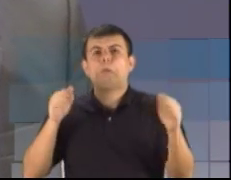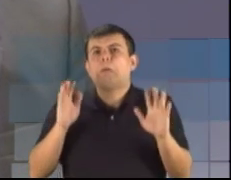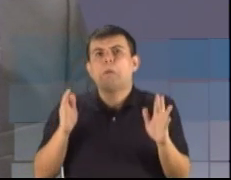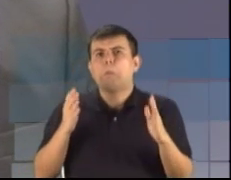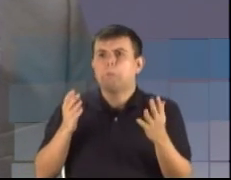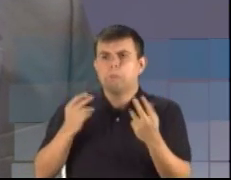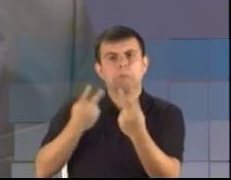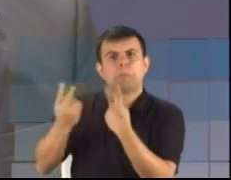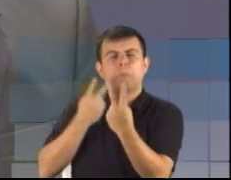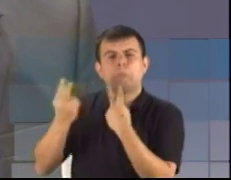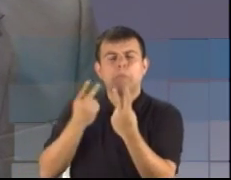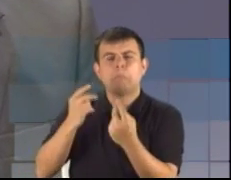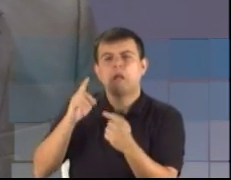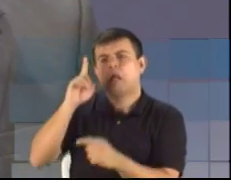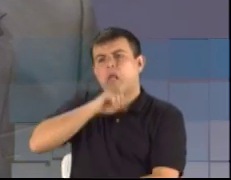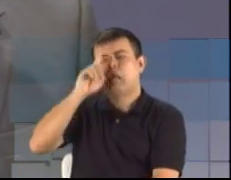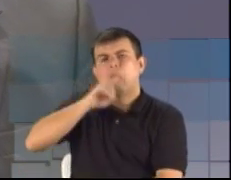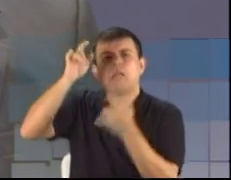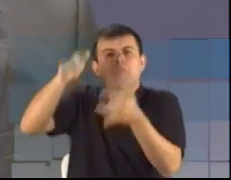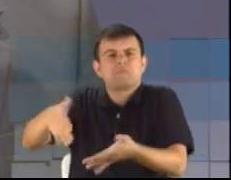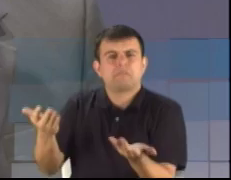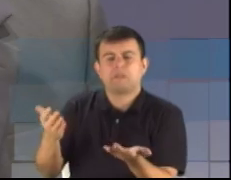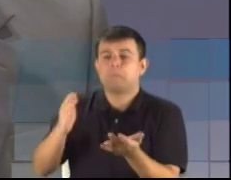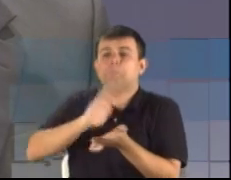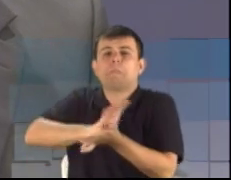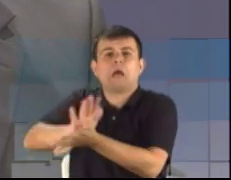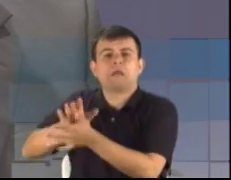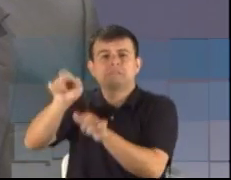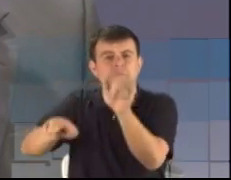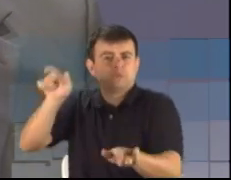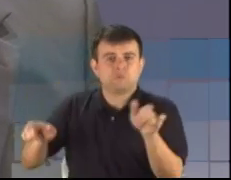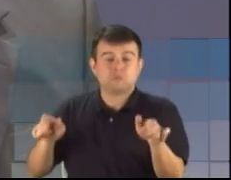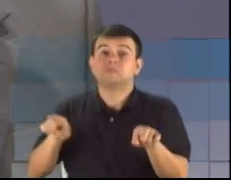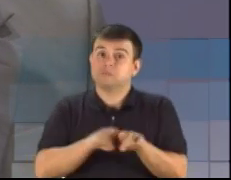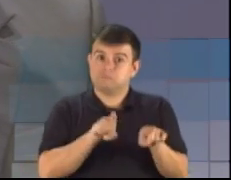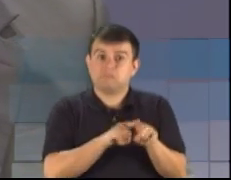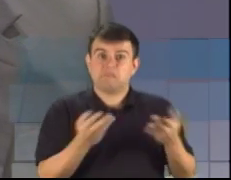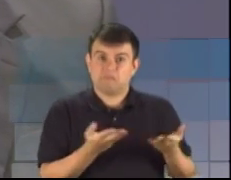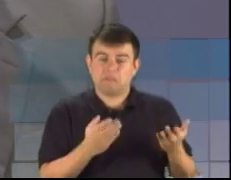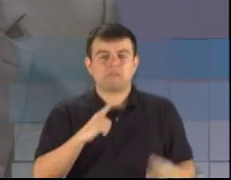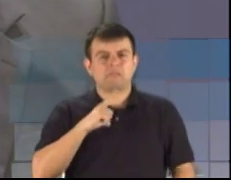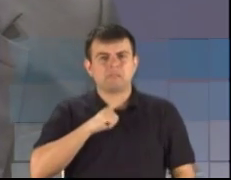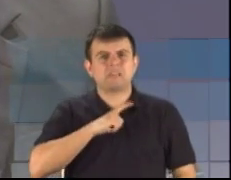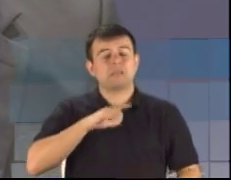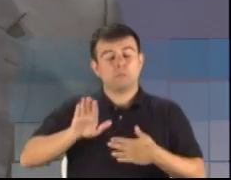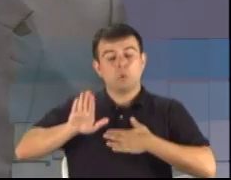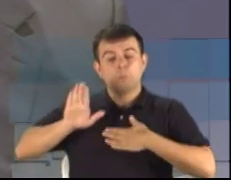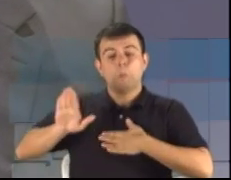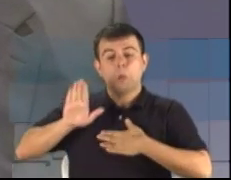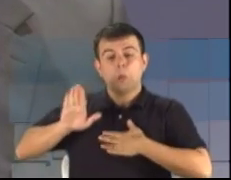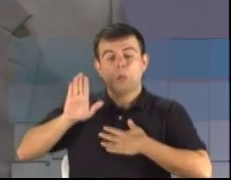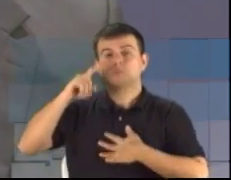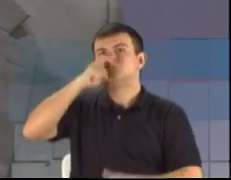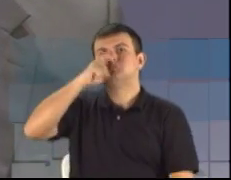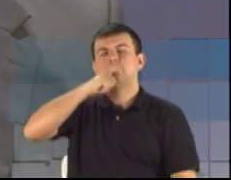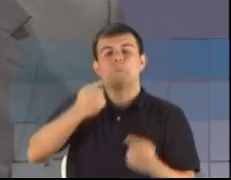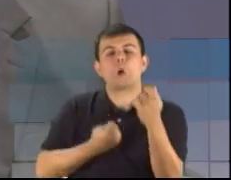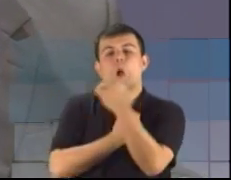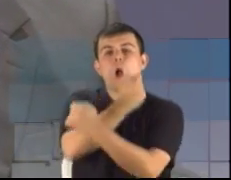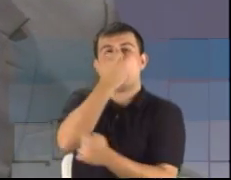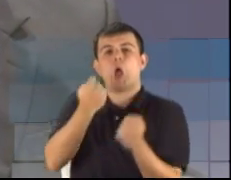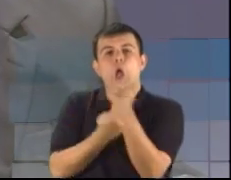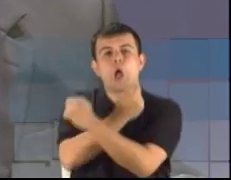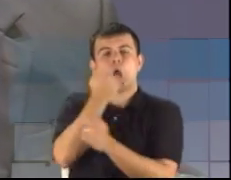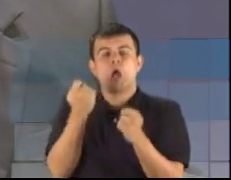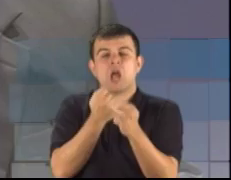matando gente. Também as propostas mentirosas, as promessas de mentirinhas para ganhar votos nas